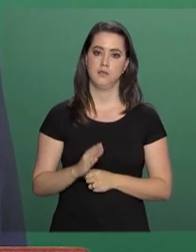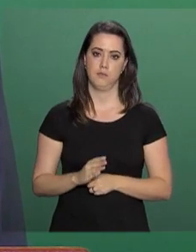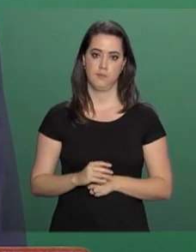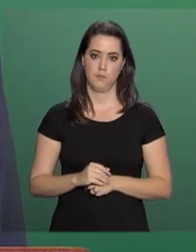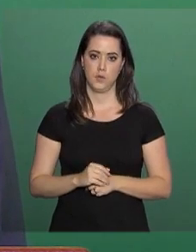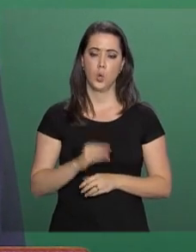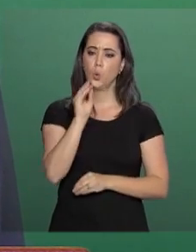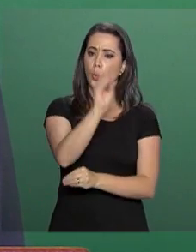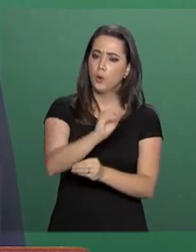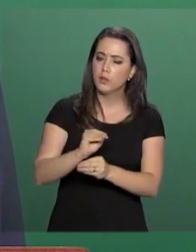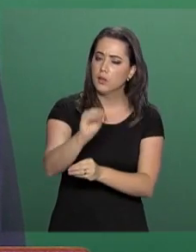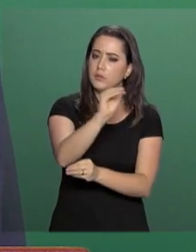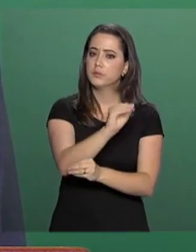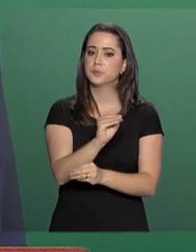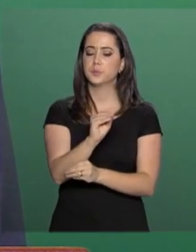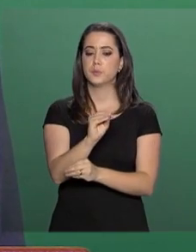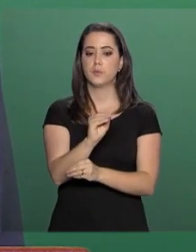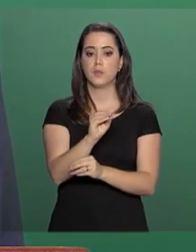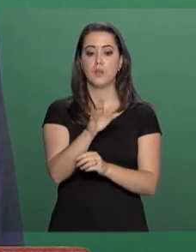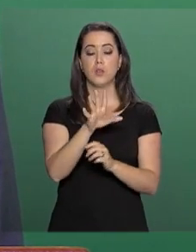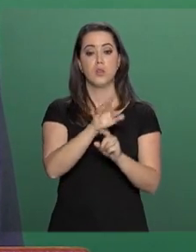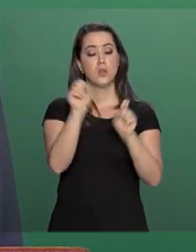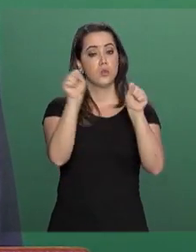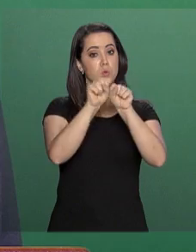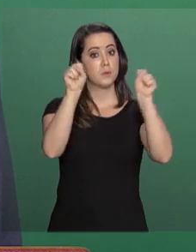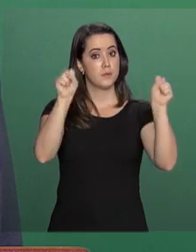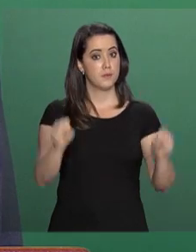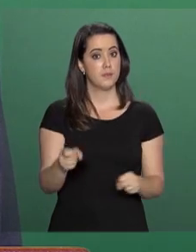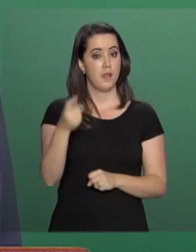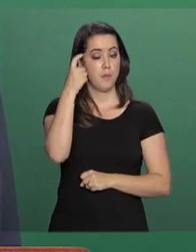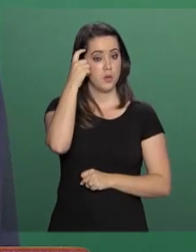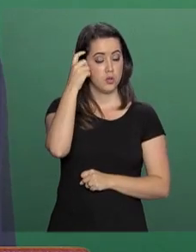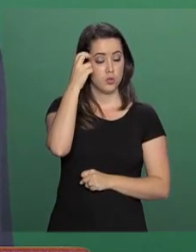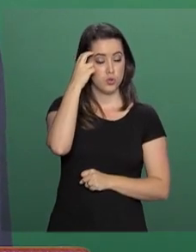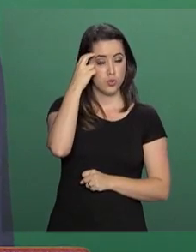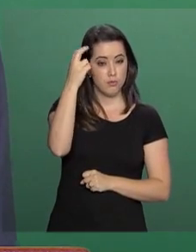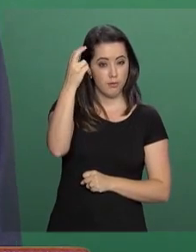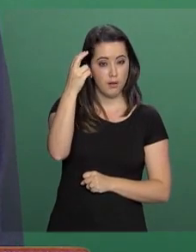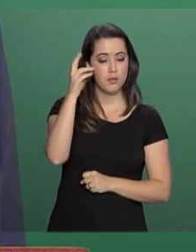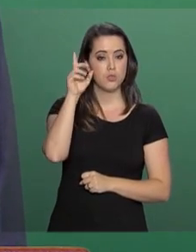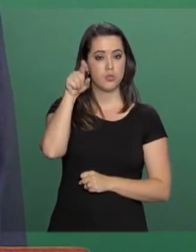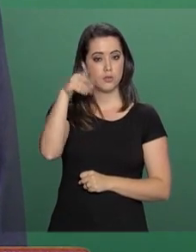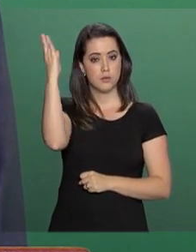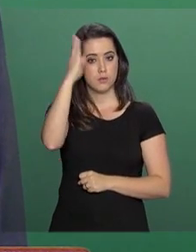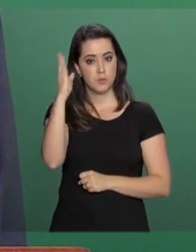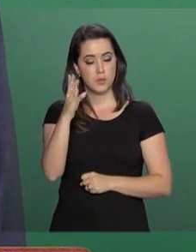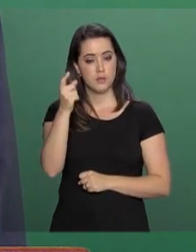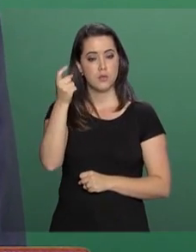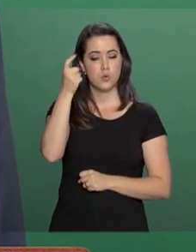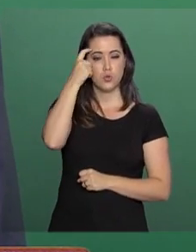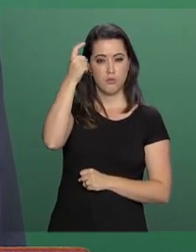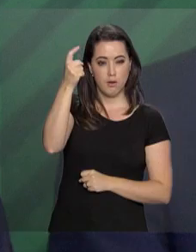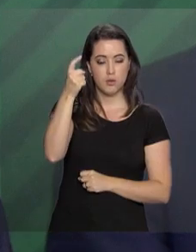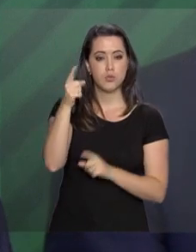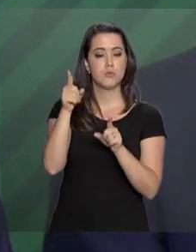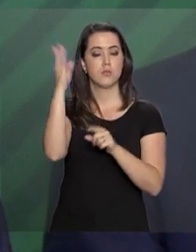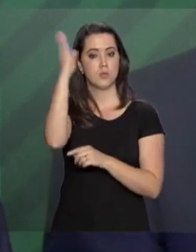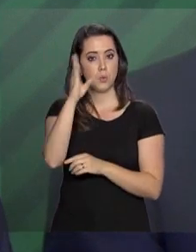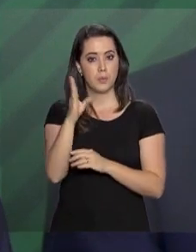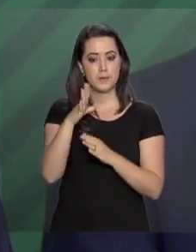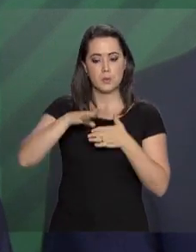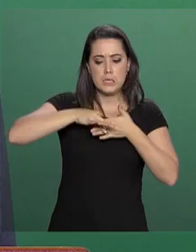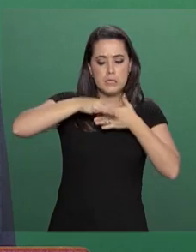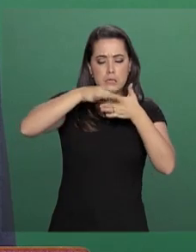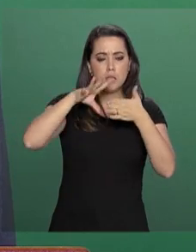cuidar do sistema de inteligência brasileiro, ser o cabeça desse sistema,